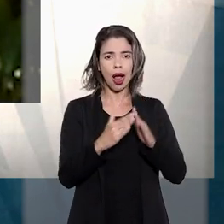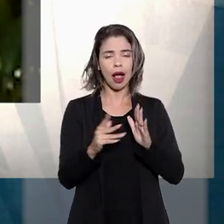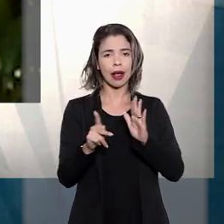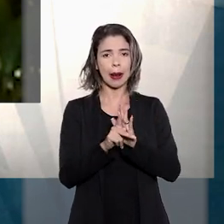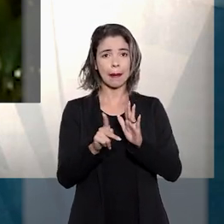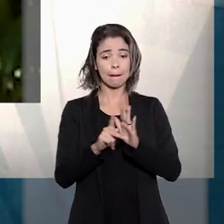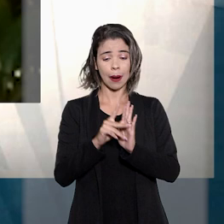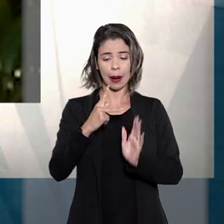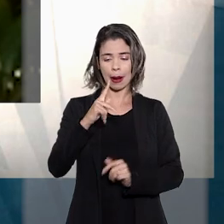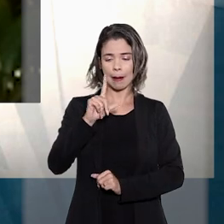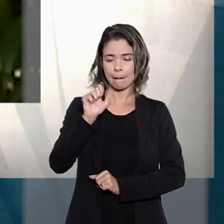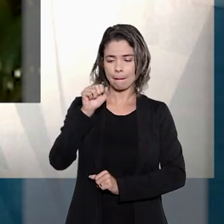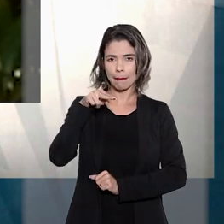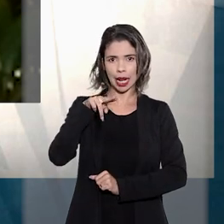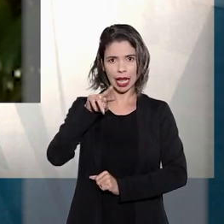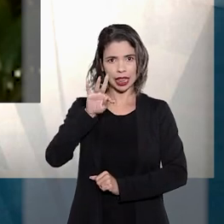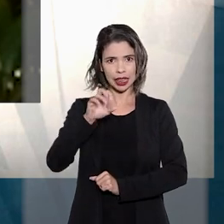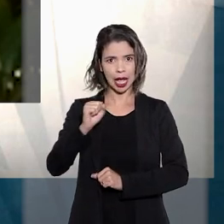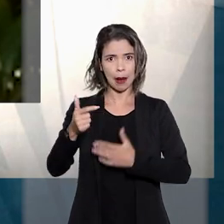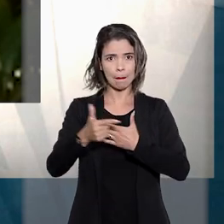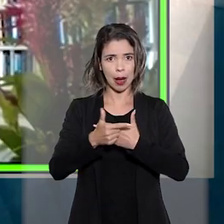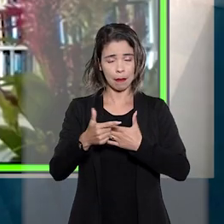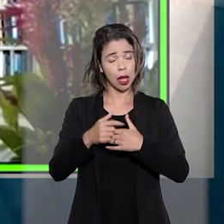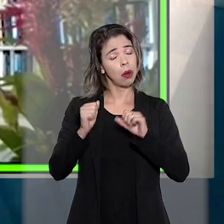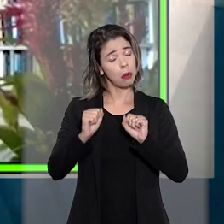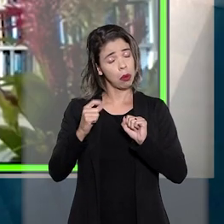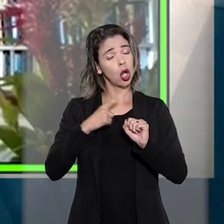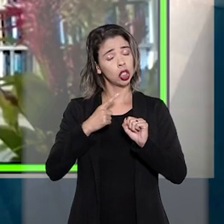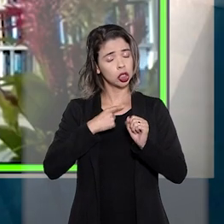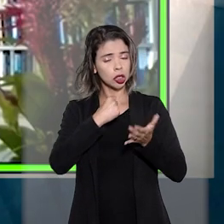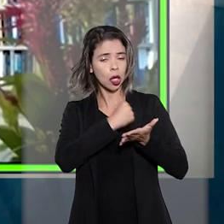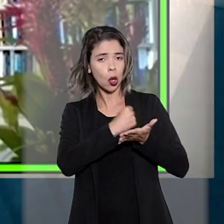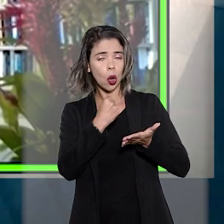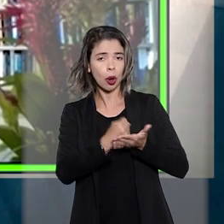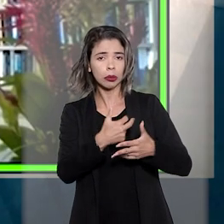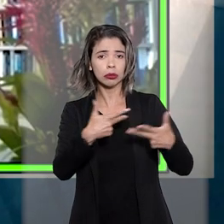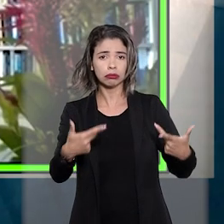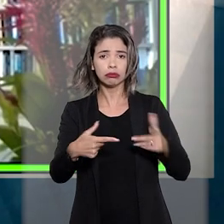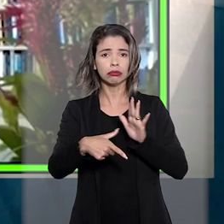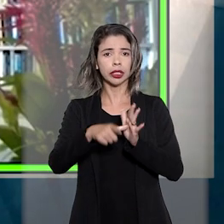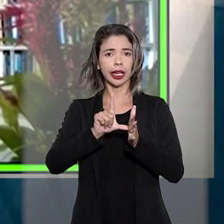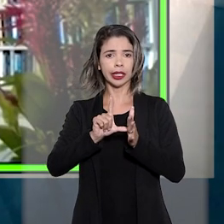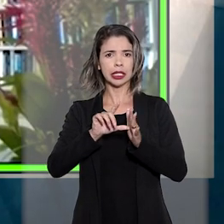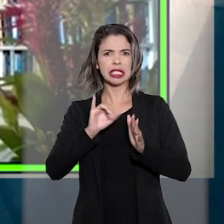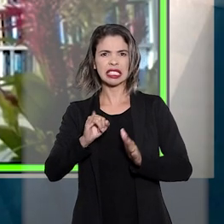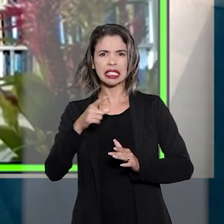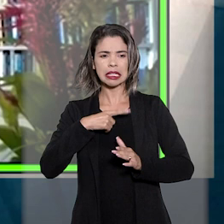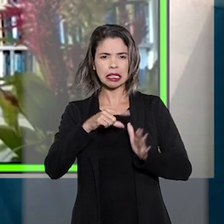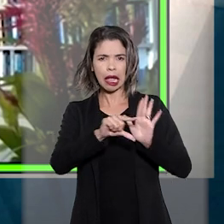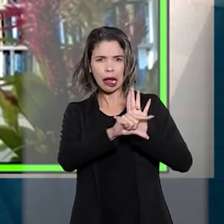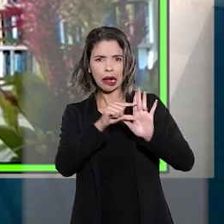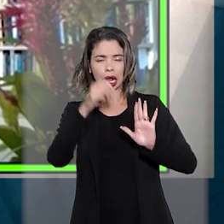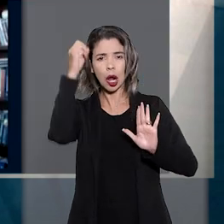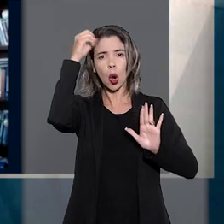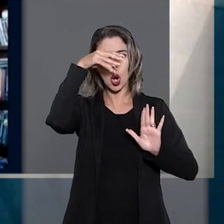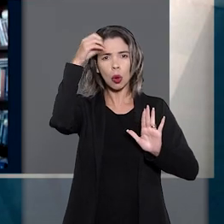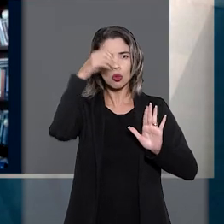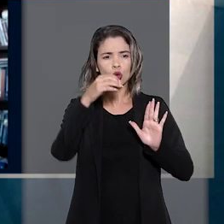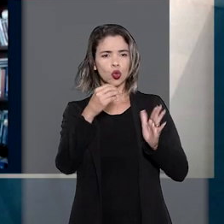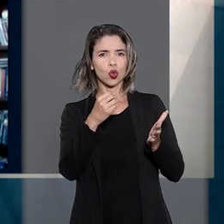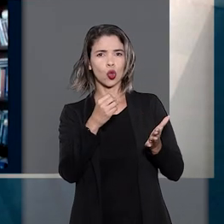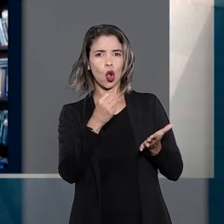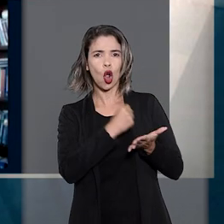compensatórios antes da entrega das chaves. Para a ministra, só se poderia falar de cláusula abusiva se houvesse